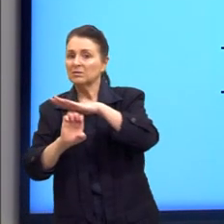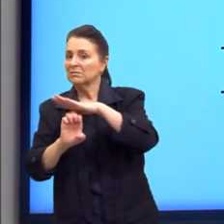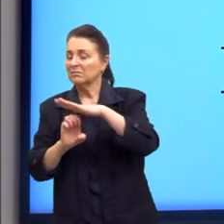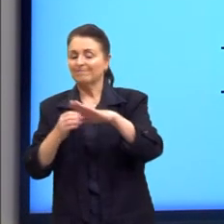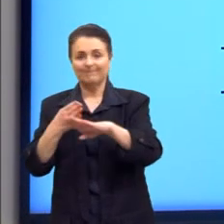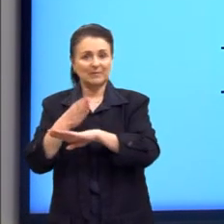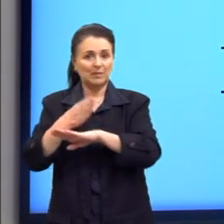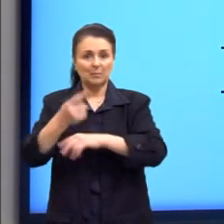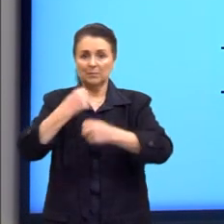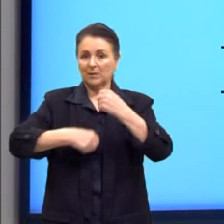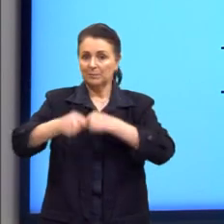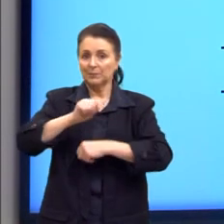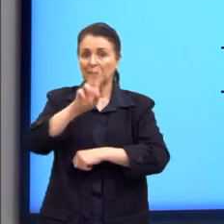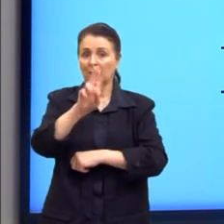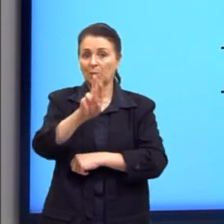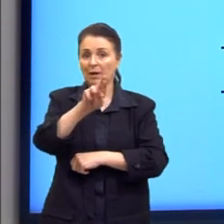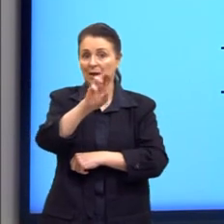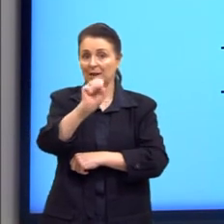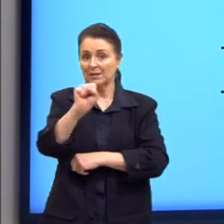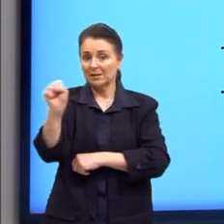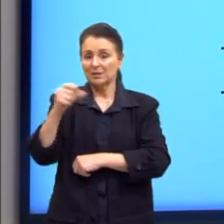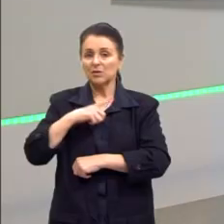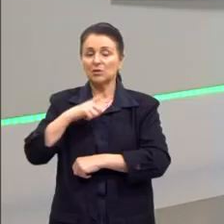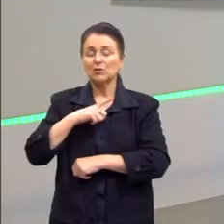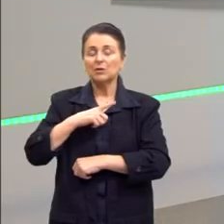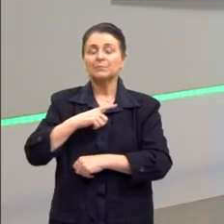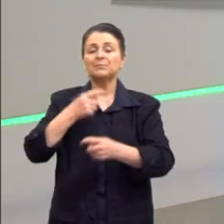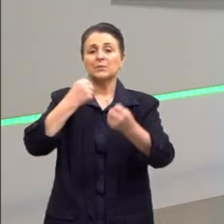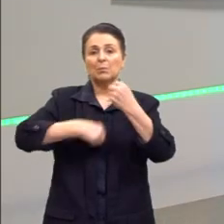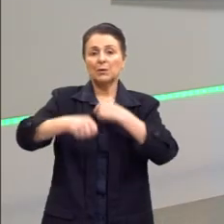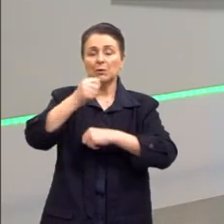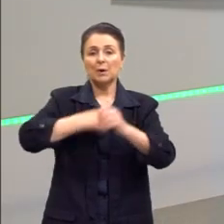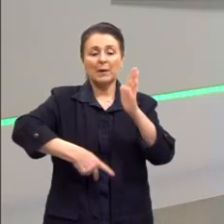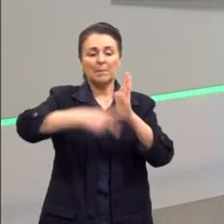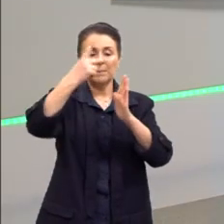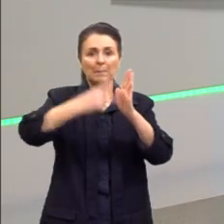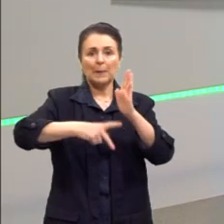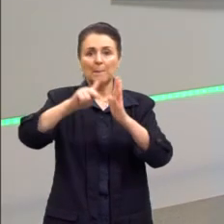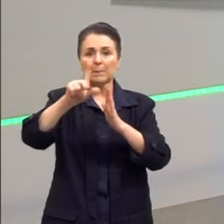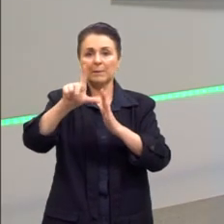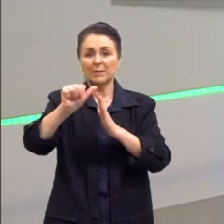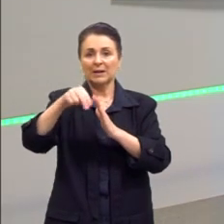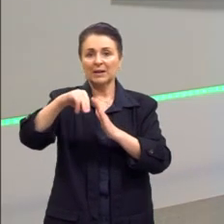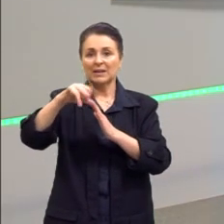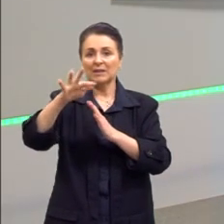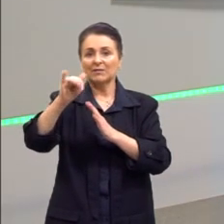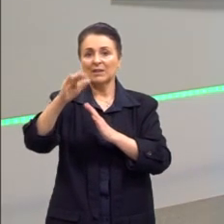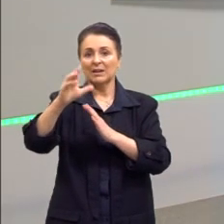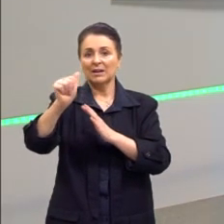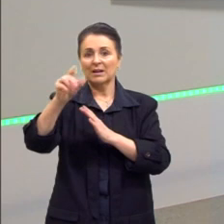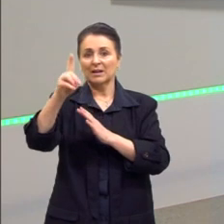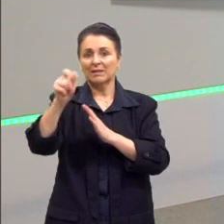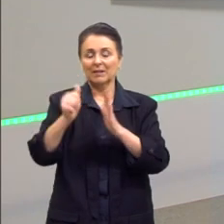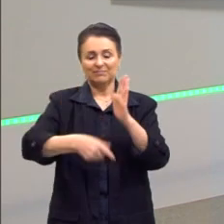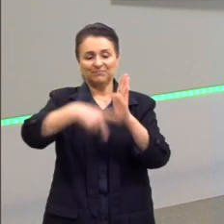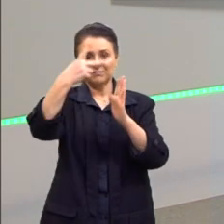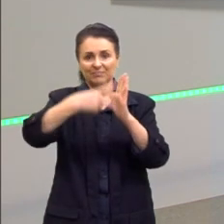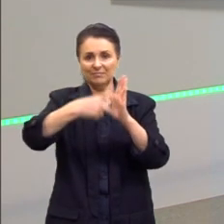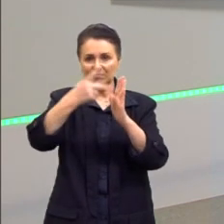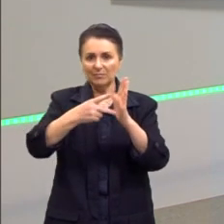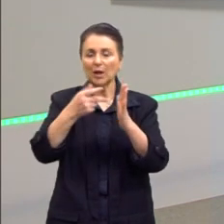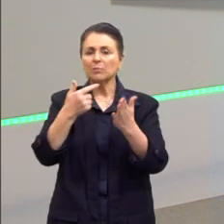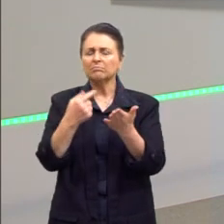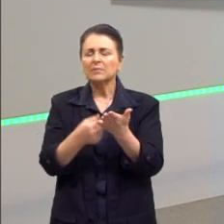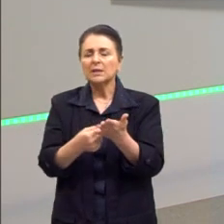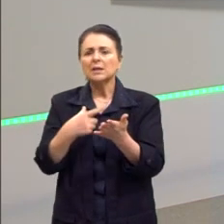União Soviética, eles tinham uma economia planificada, que o Estado controlava a economia, tinha pleno emprego, quem